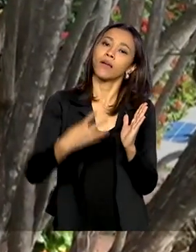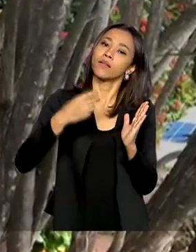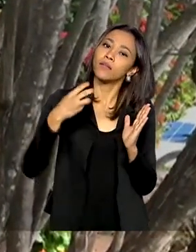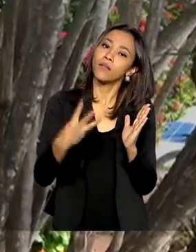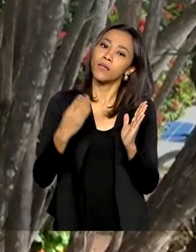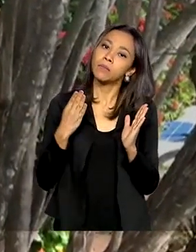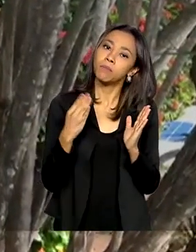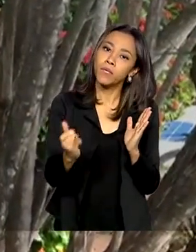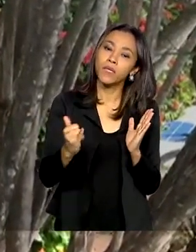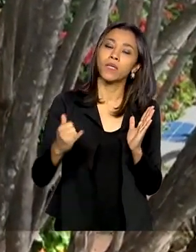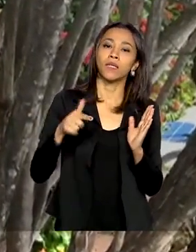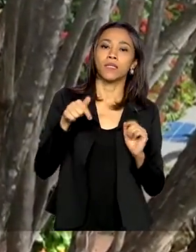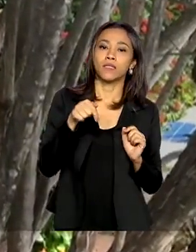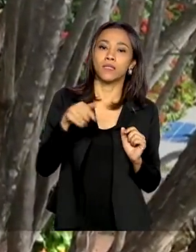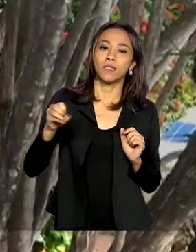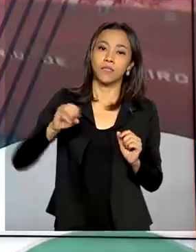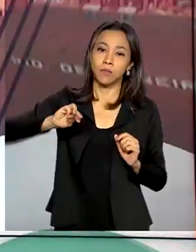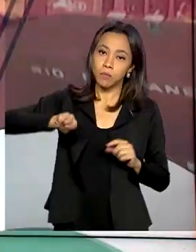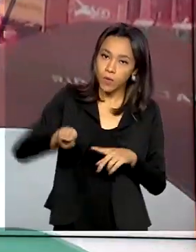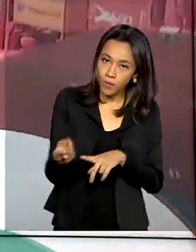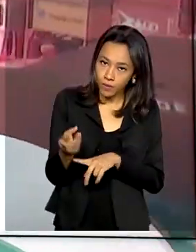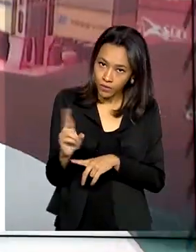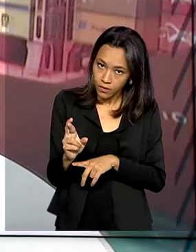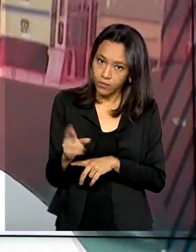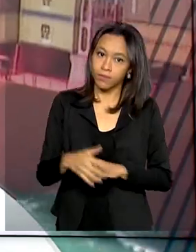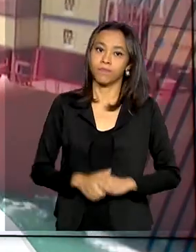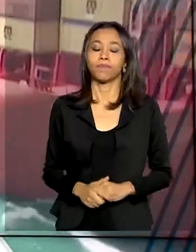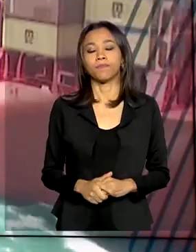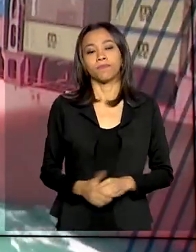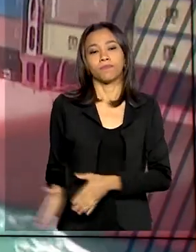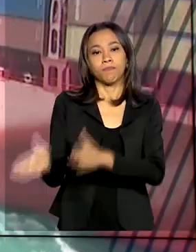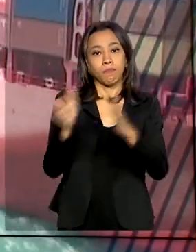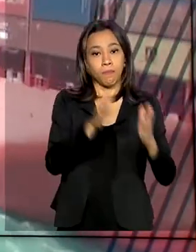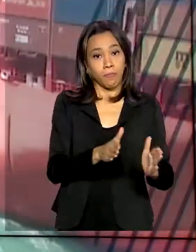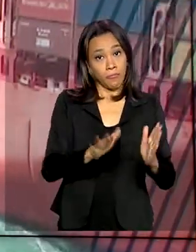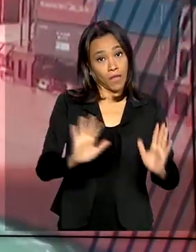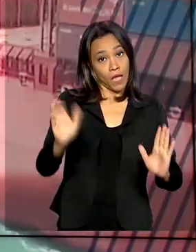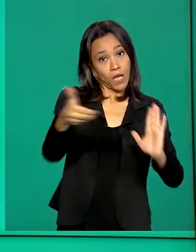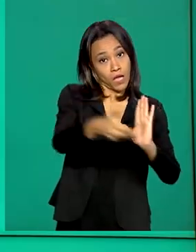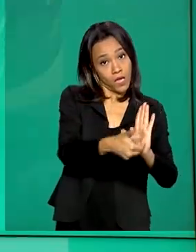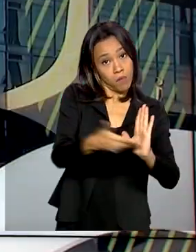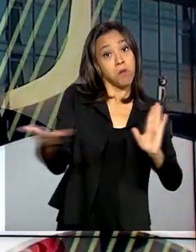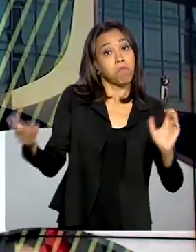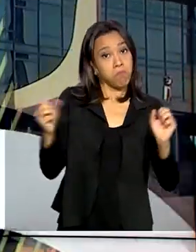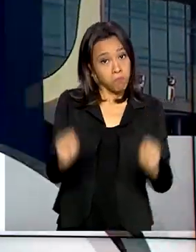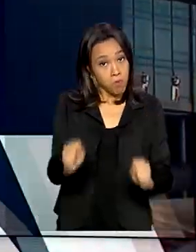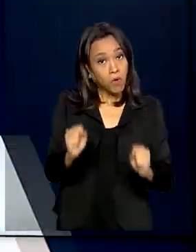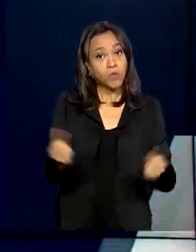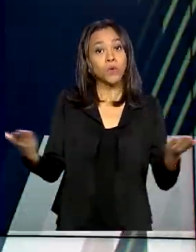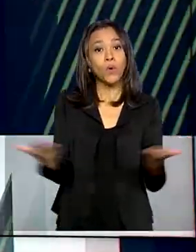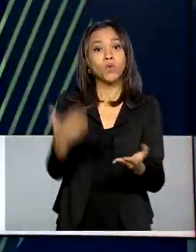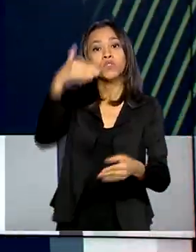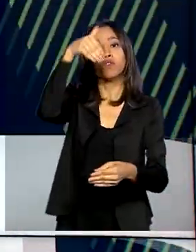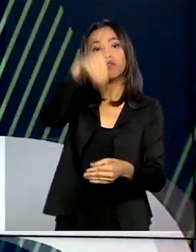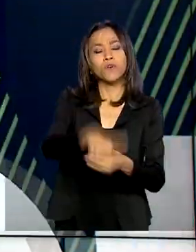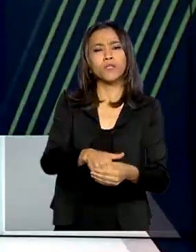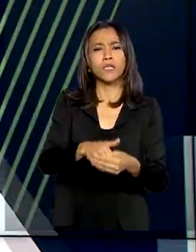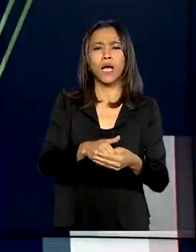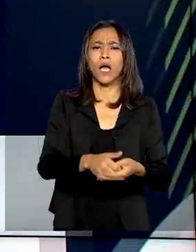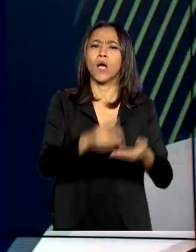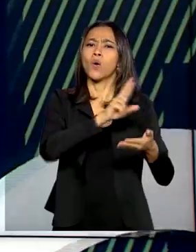e 700 milhões de reais. A Câmara pode votar hoje a ampliação da lista de trabalhadores